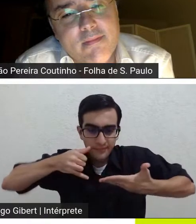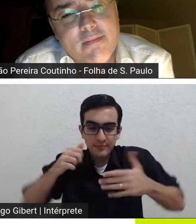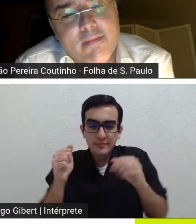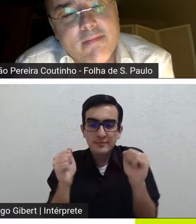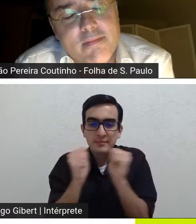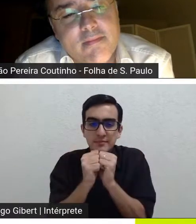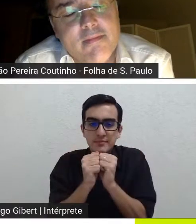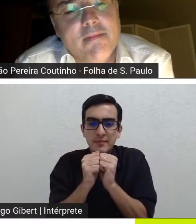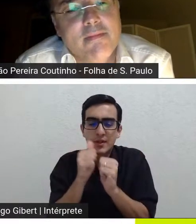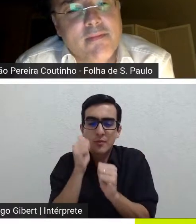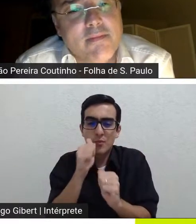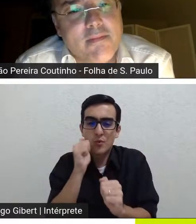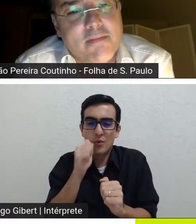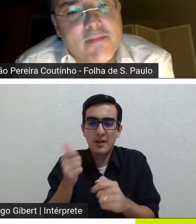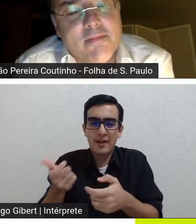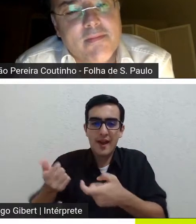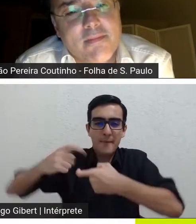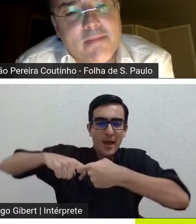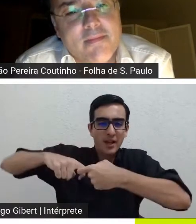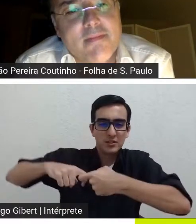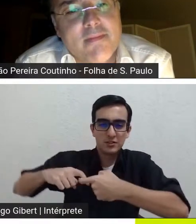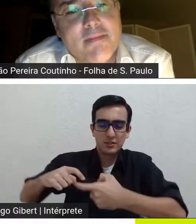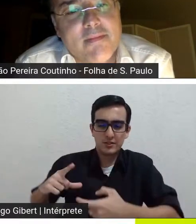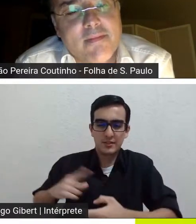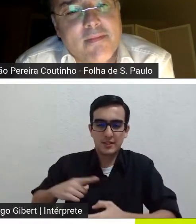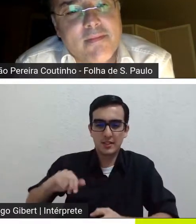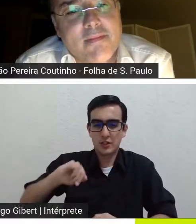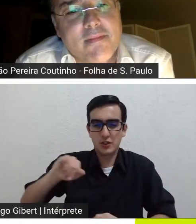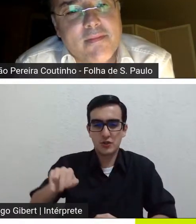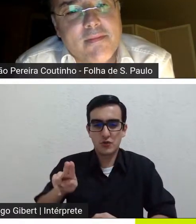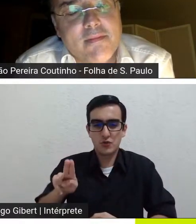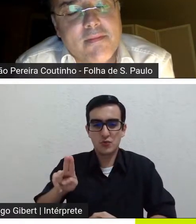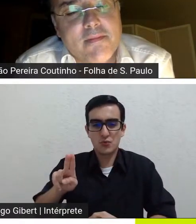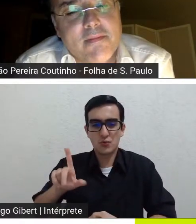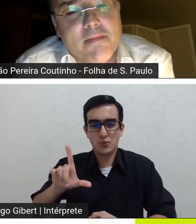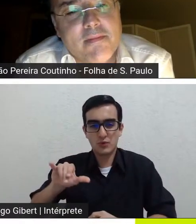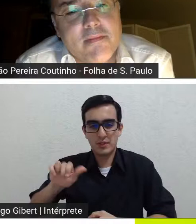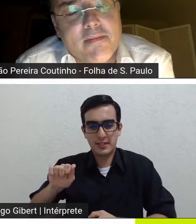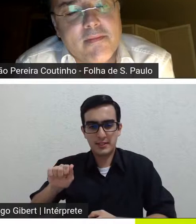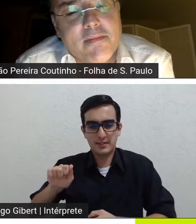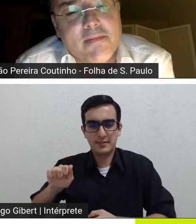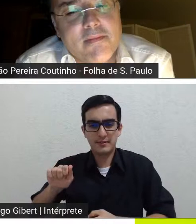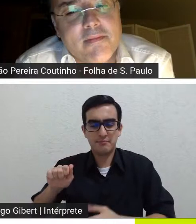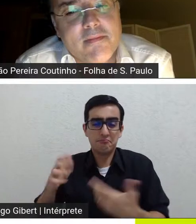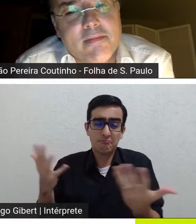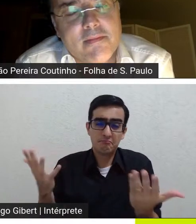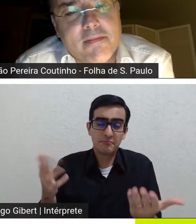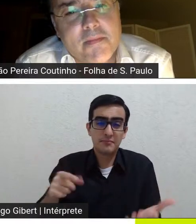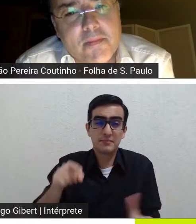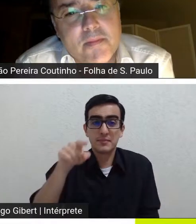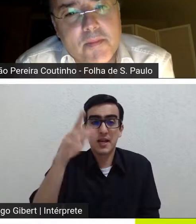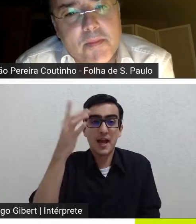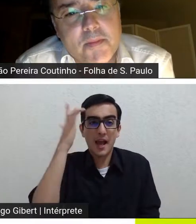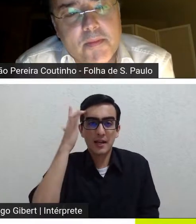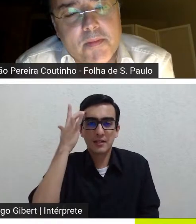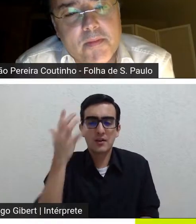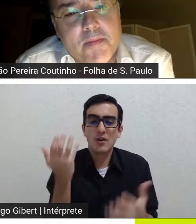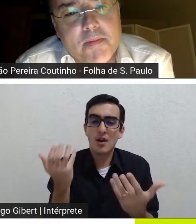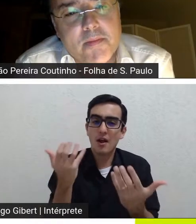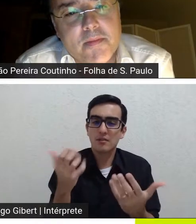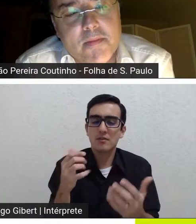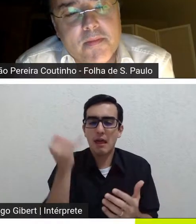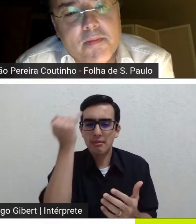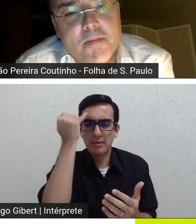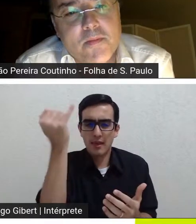amante com a Júlia é queria que vocês falassem também um pouco sobre isso eu gostei dessa ideia